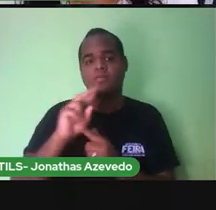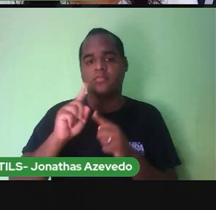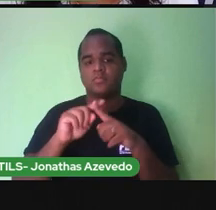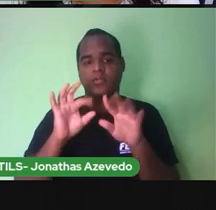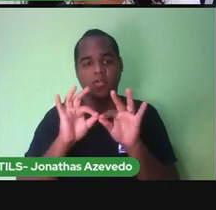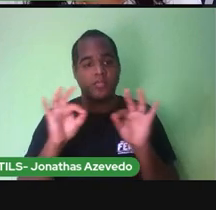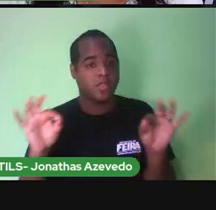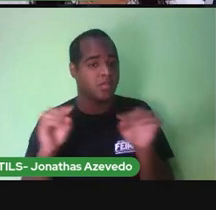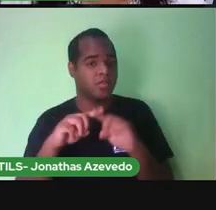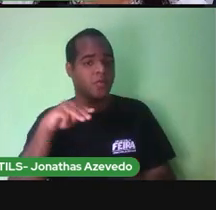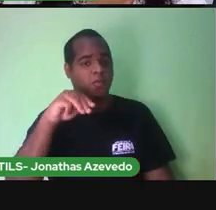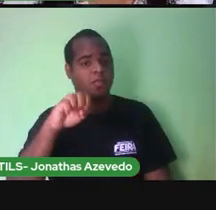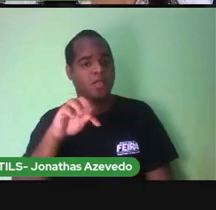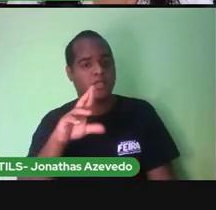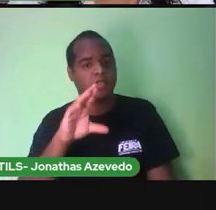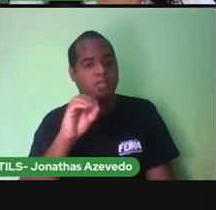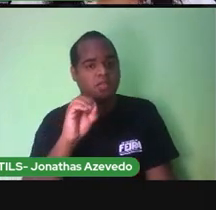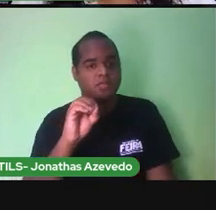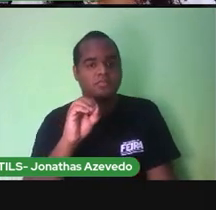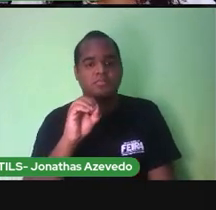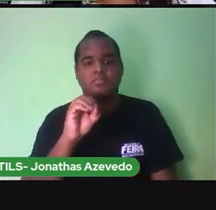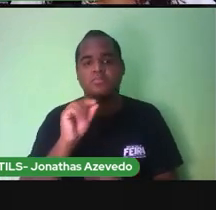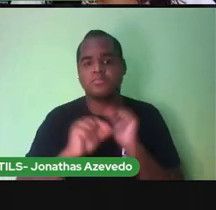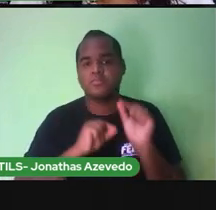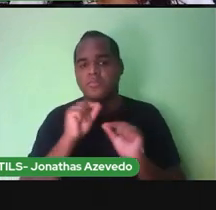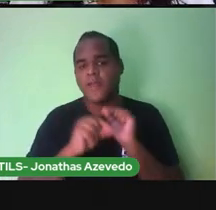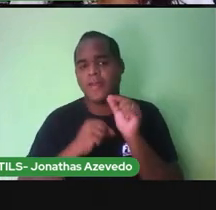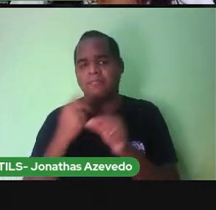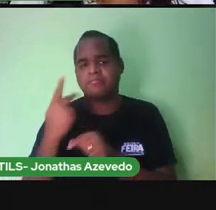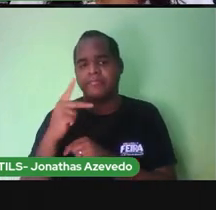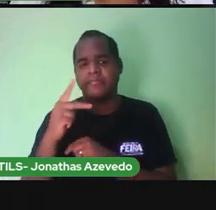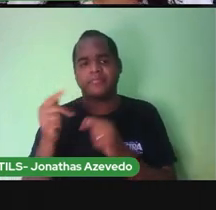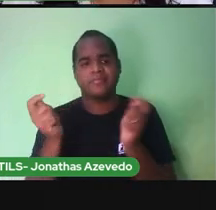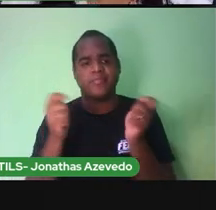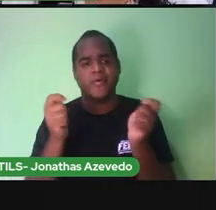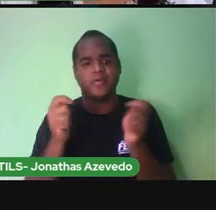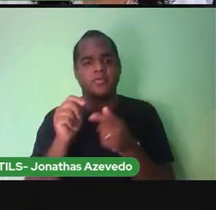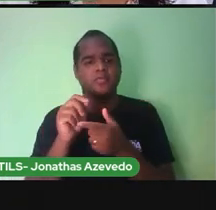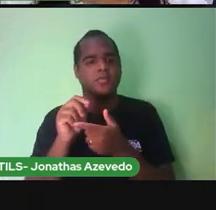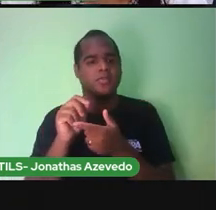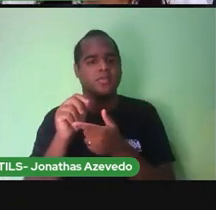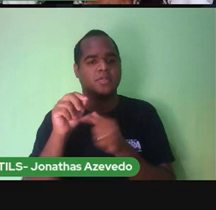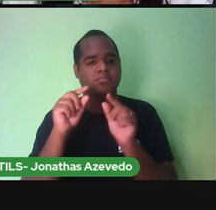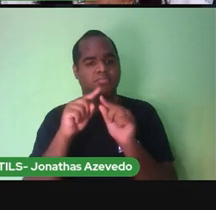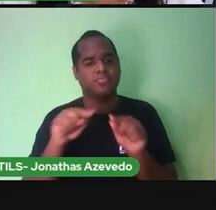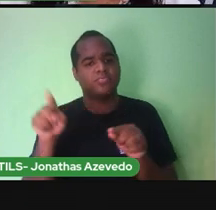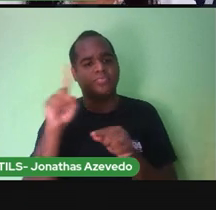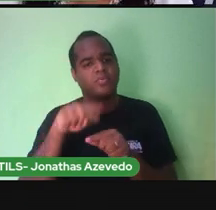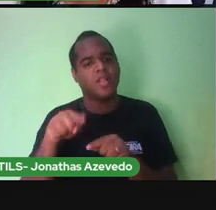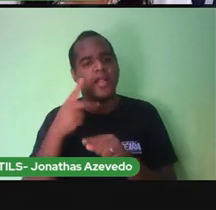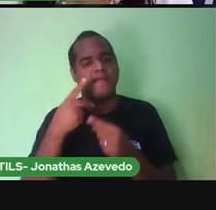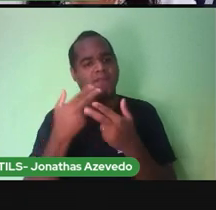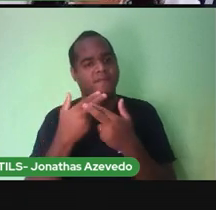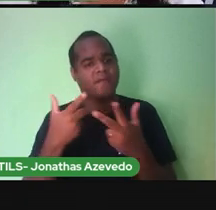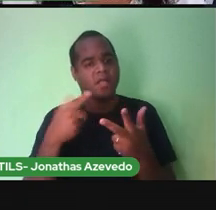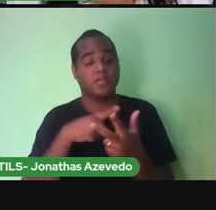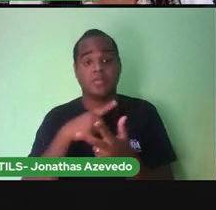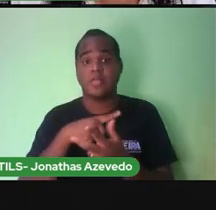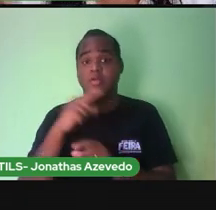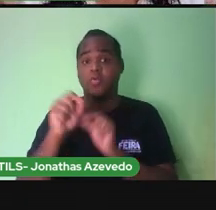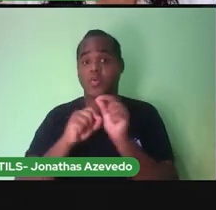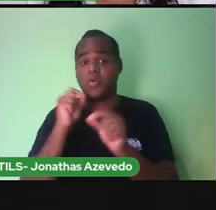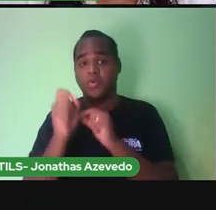O metro Se você pudesse circular Quais desses objetos Eles seriam